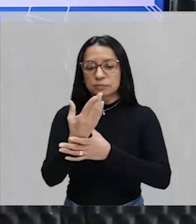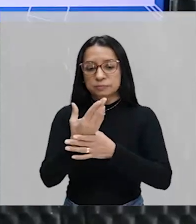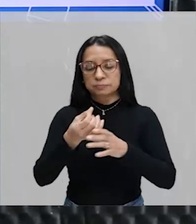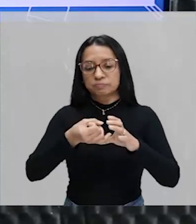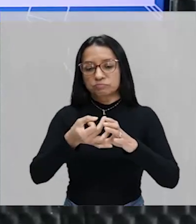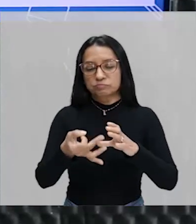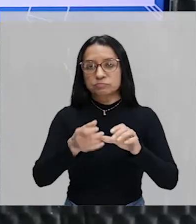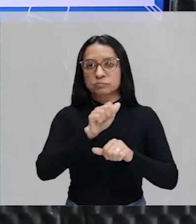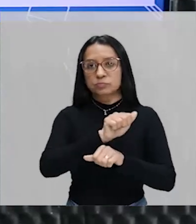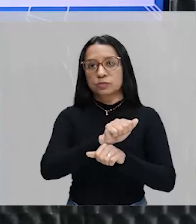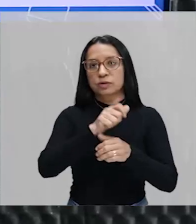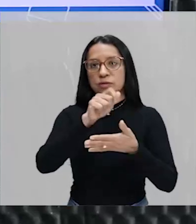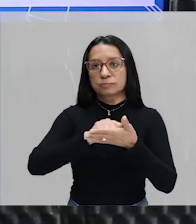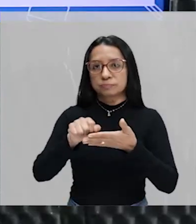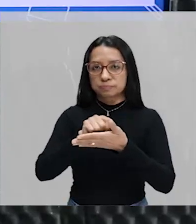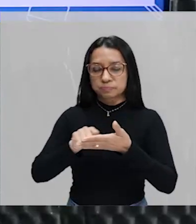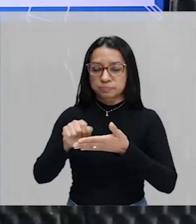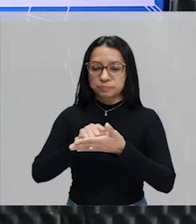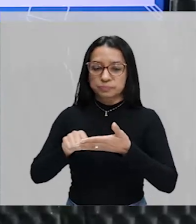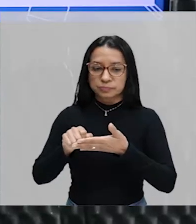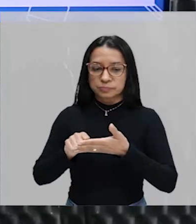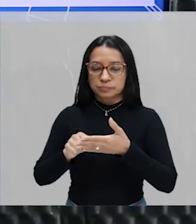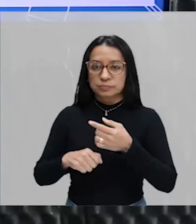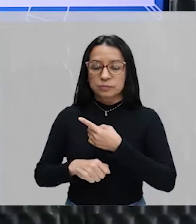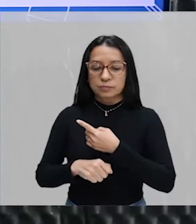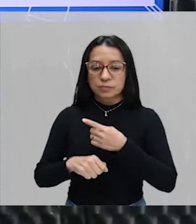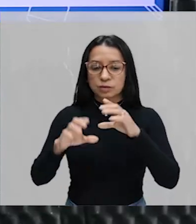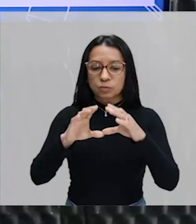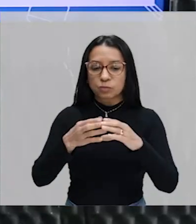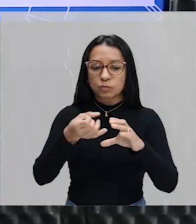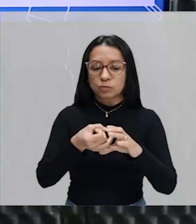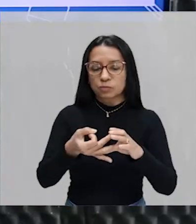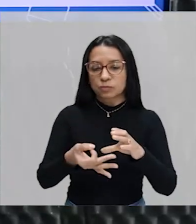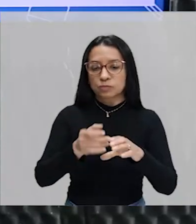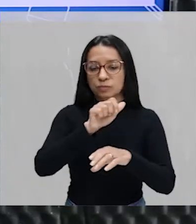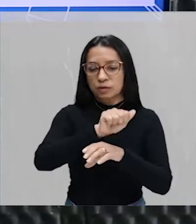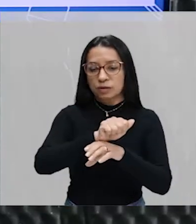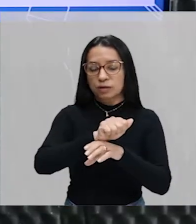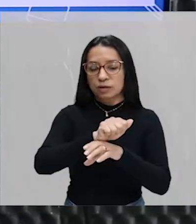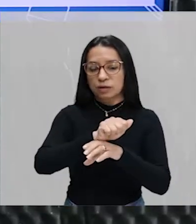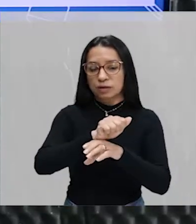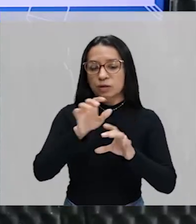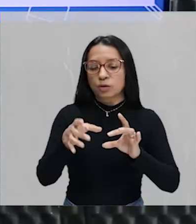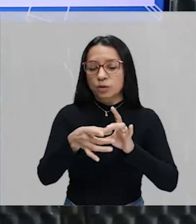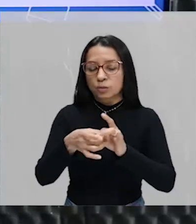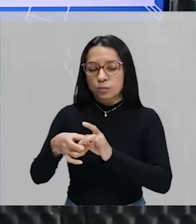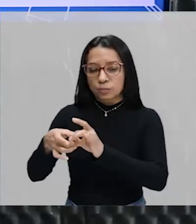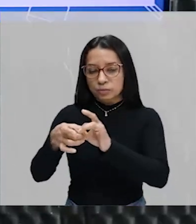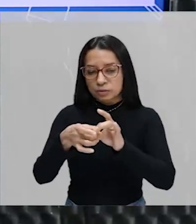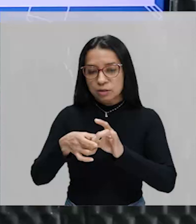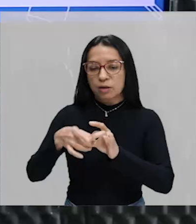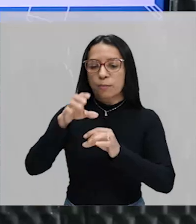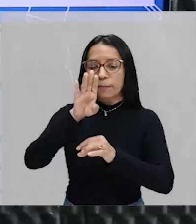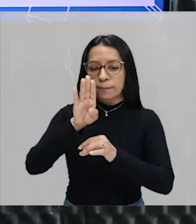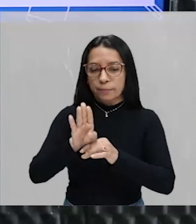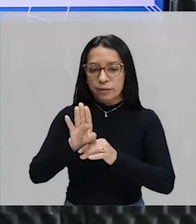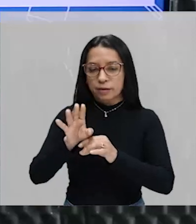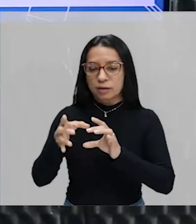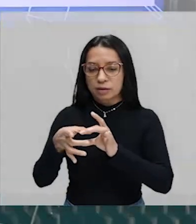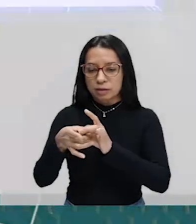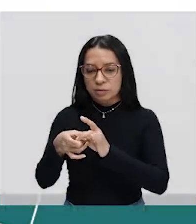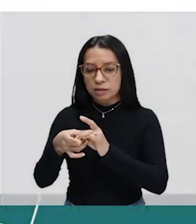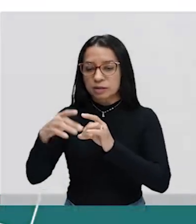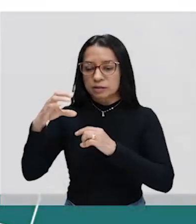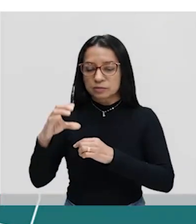conjunto A. Então, a escrita, né, desse conjunto A, união B, interseção C, é o próprio conjunto A,